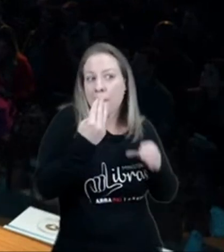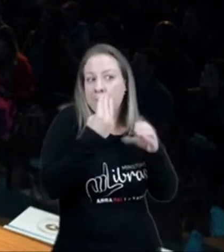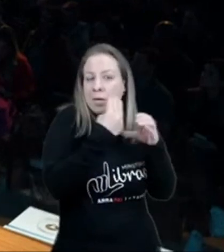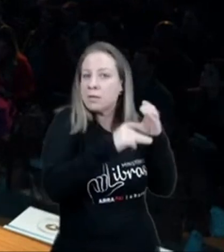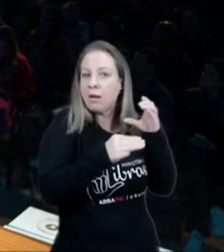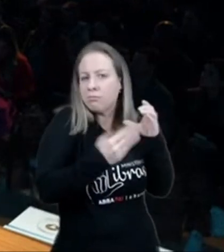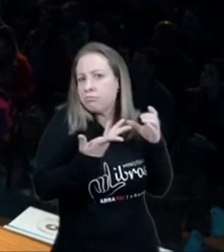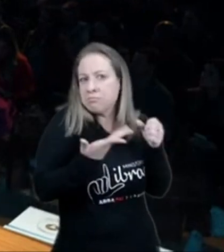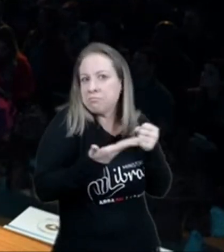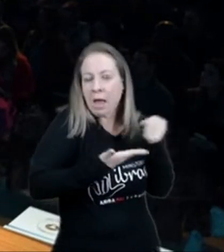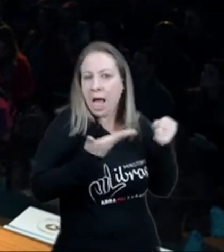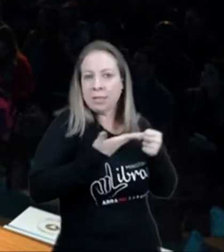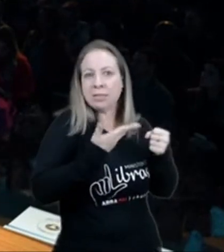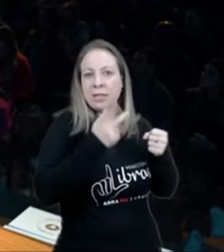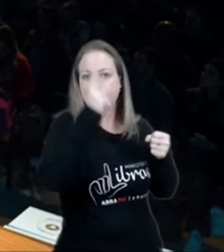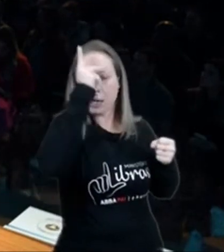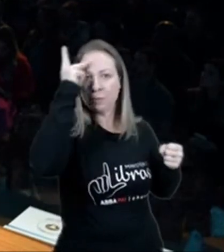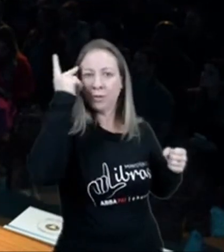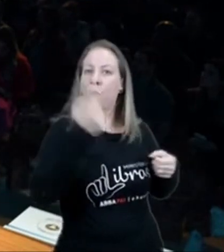sabe,